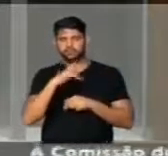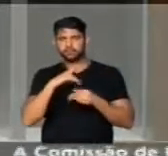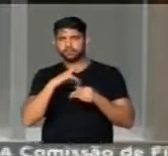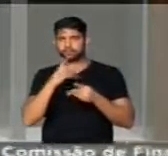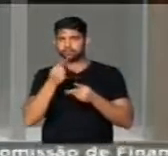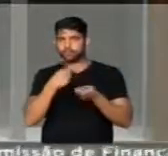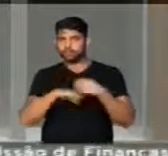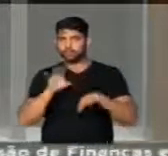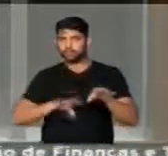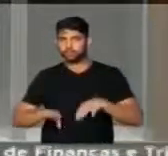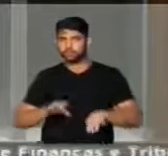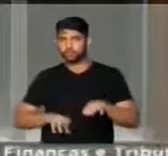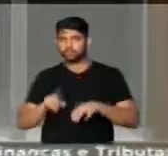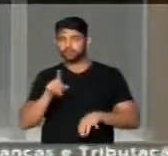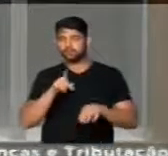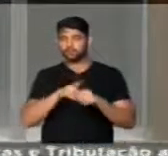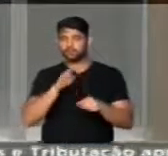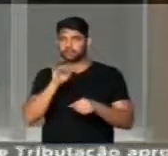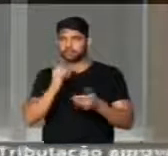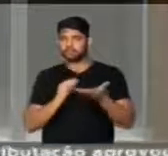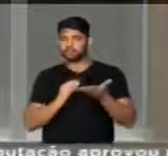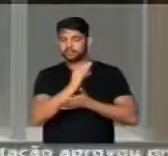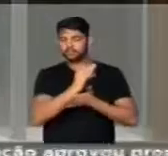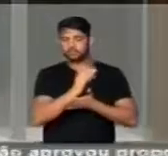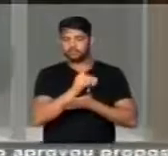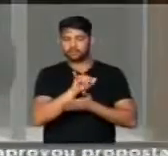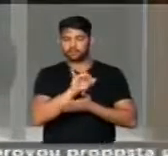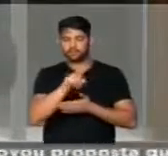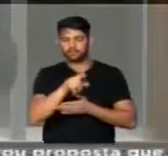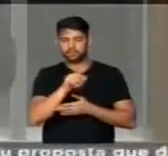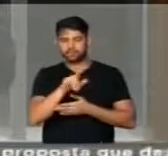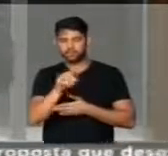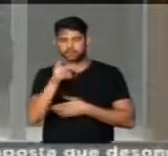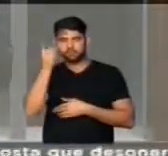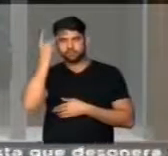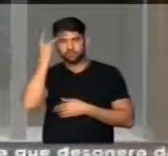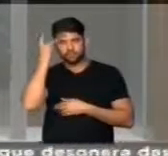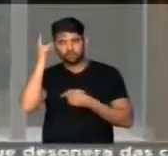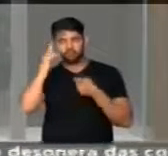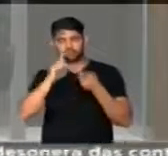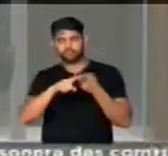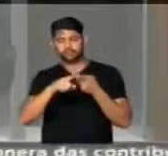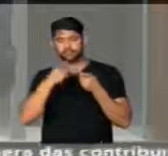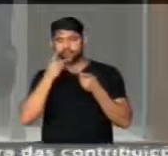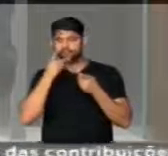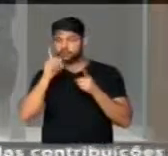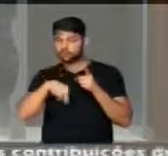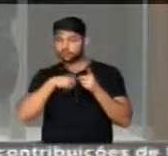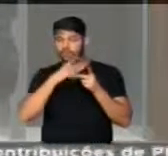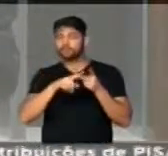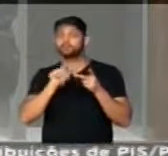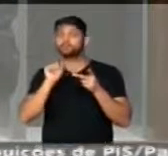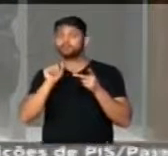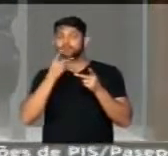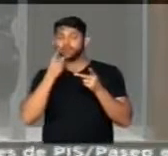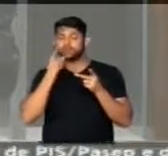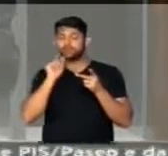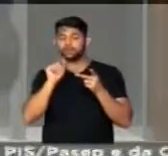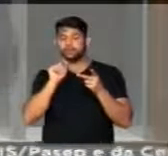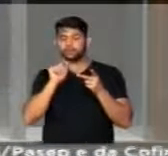de corrupção da Petrobras para financiar a campanha de Gabriel Chalita em São Paulo. Ele disse mais do que isso.